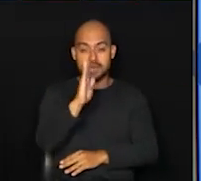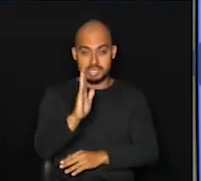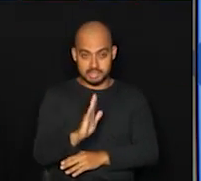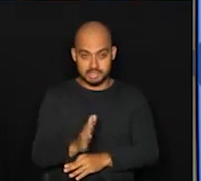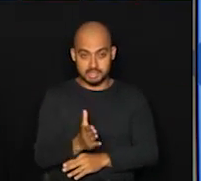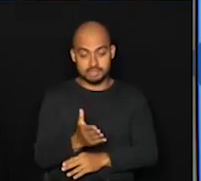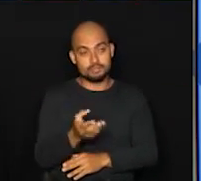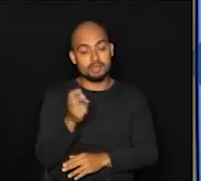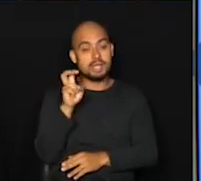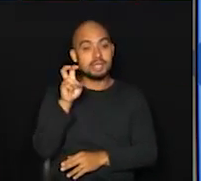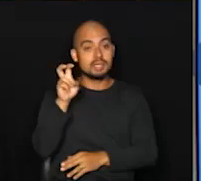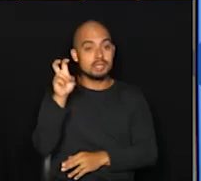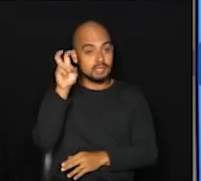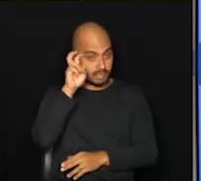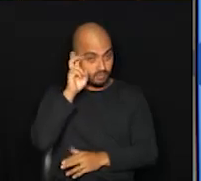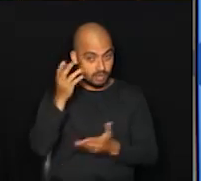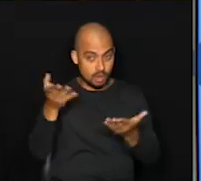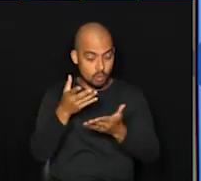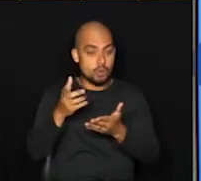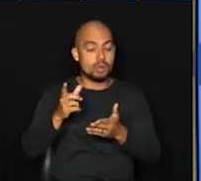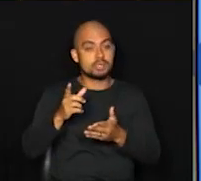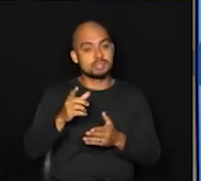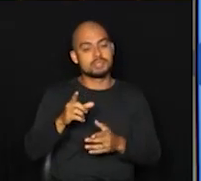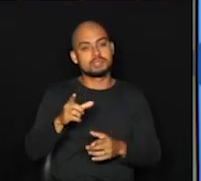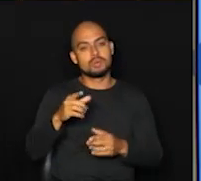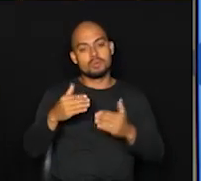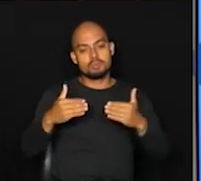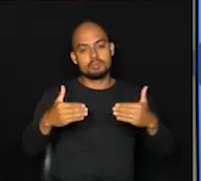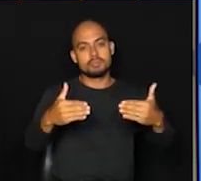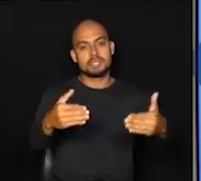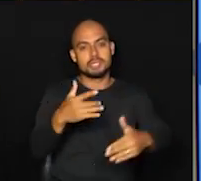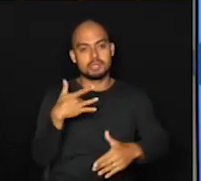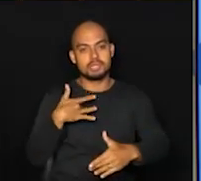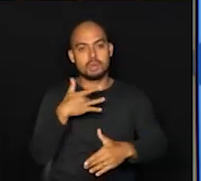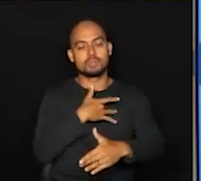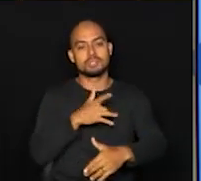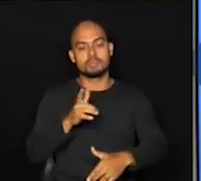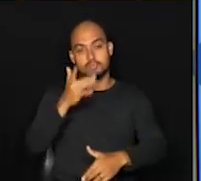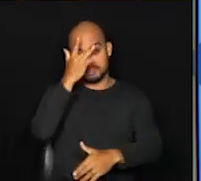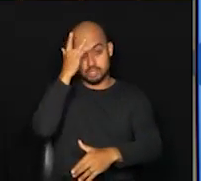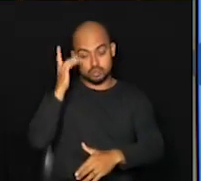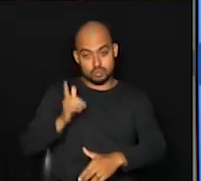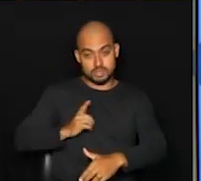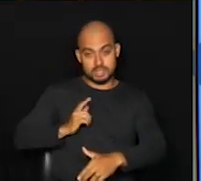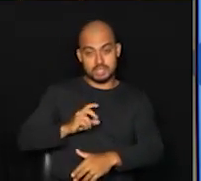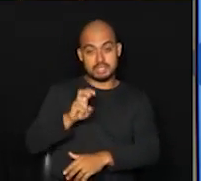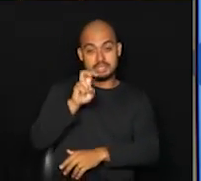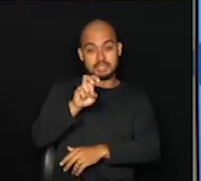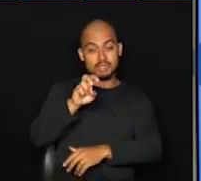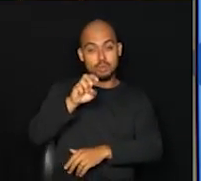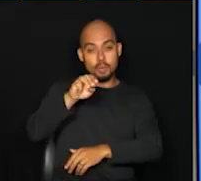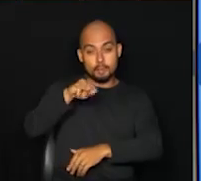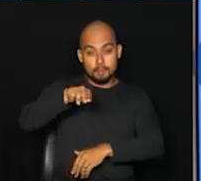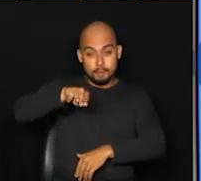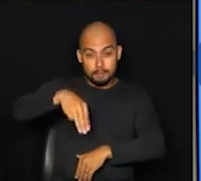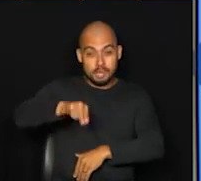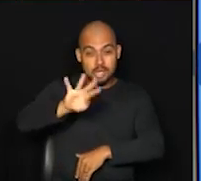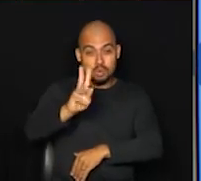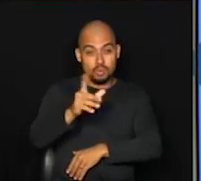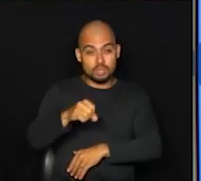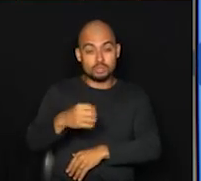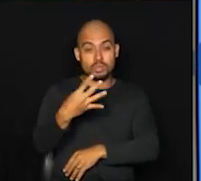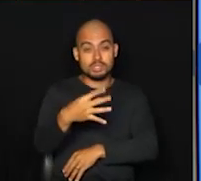quinta-feira, de acordo com o Ministério da Saúde, o Brasil tem 5.494